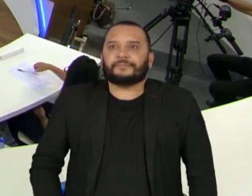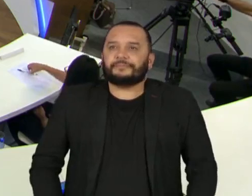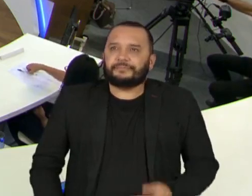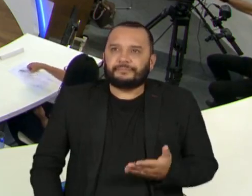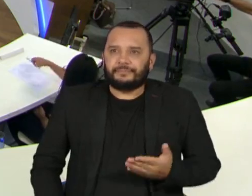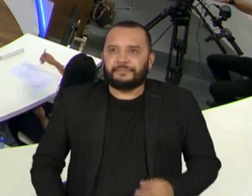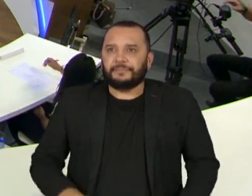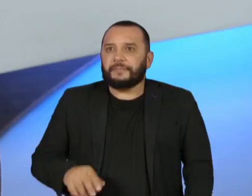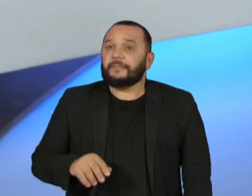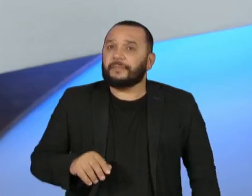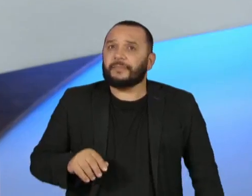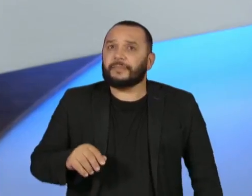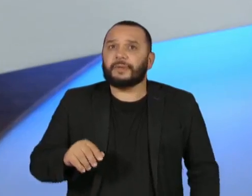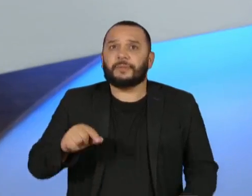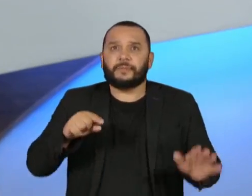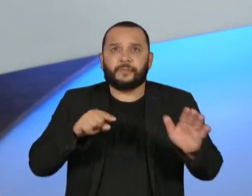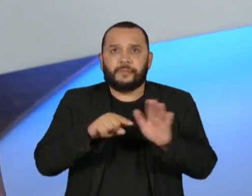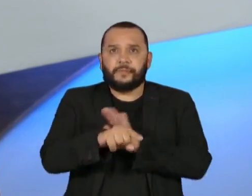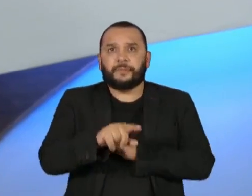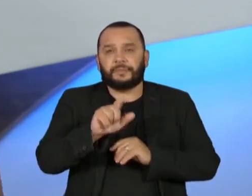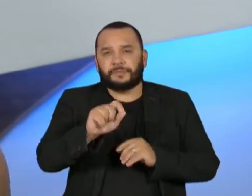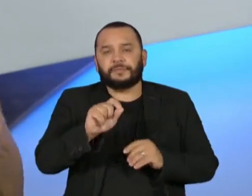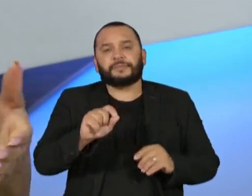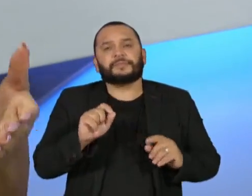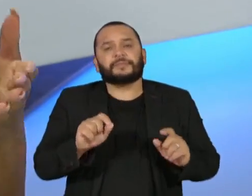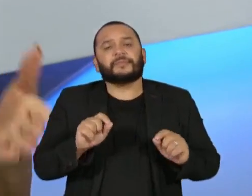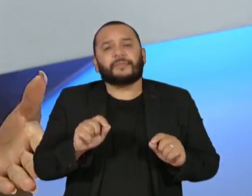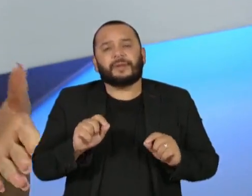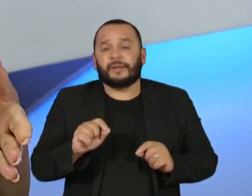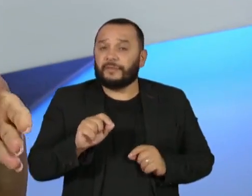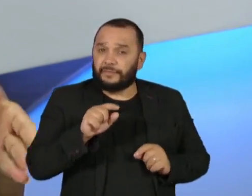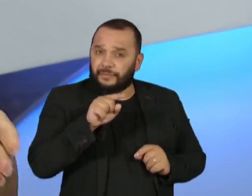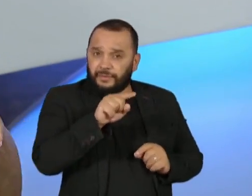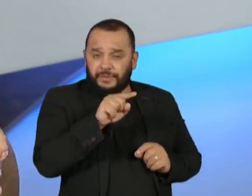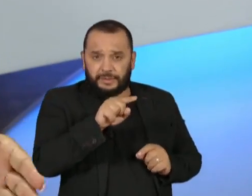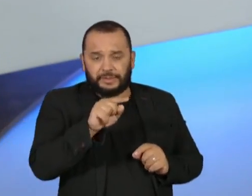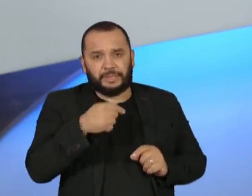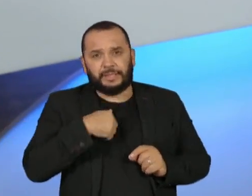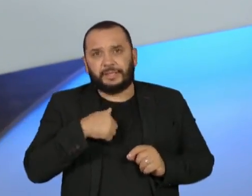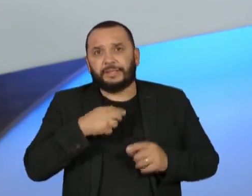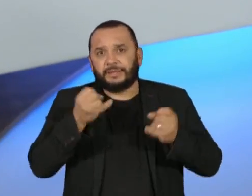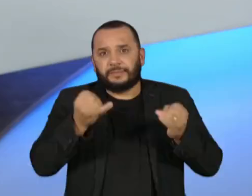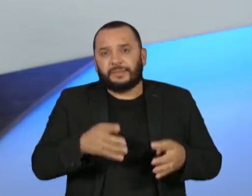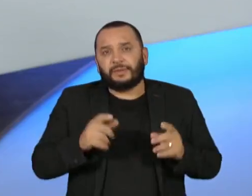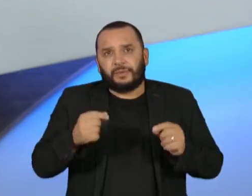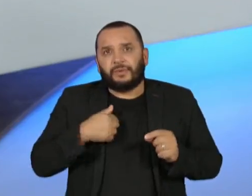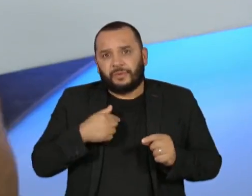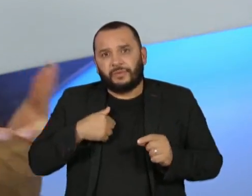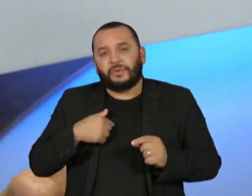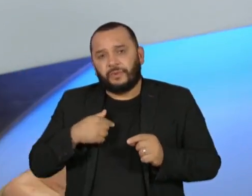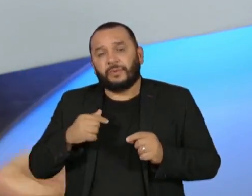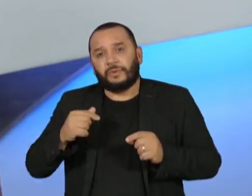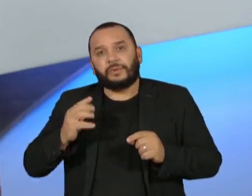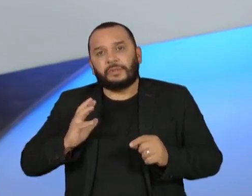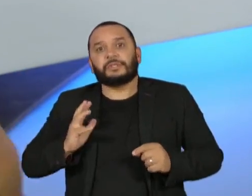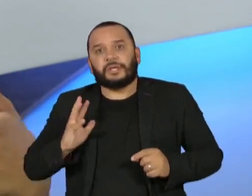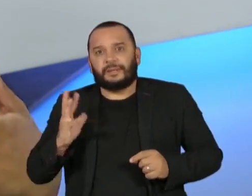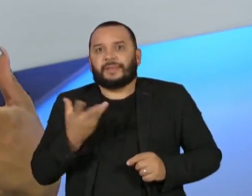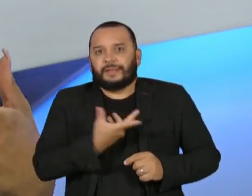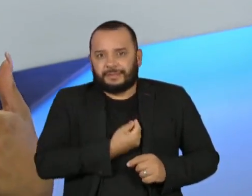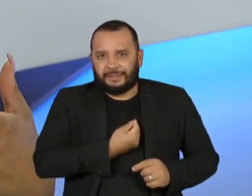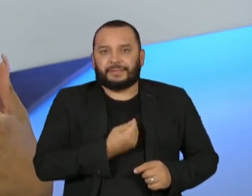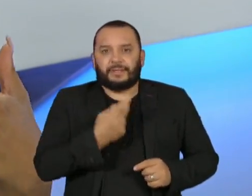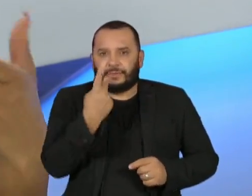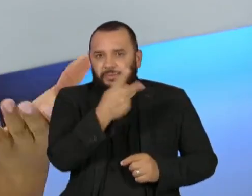Eu não, eu só quero fazer uma pergunta sobre fetiche, porque você já mencionou que a sua transição foi midiática e a minha não foi